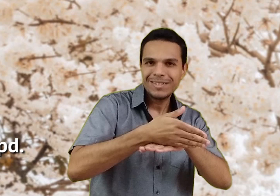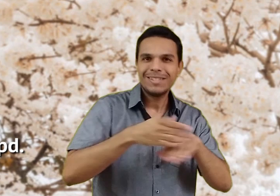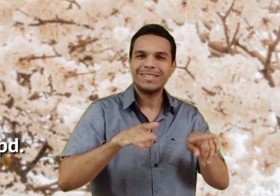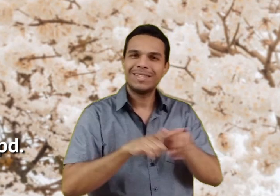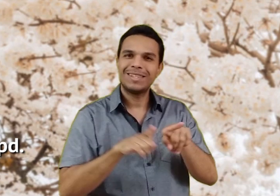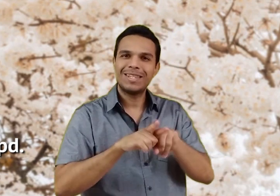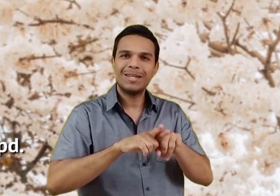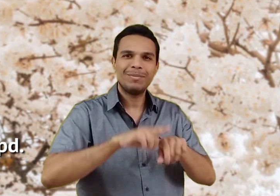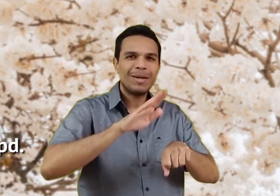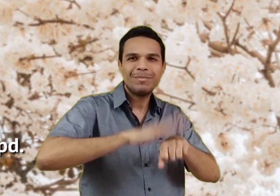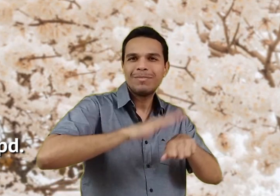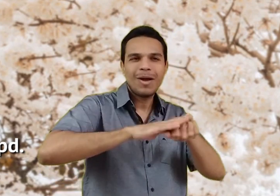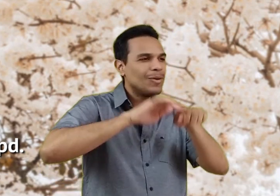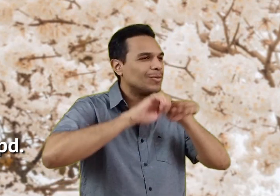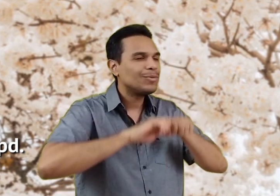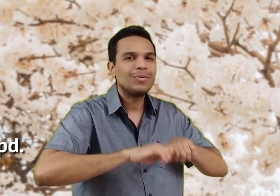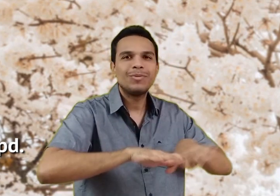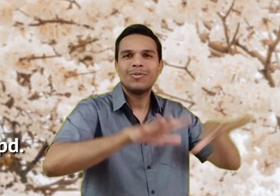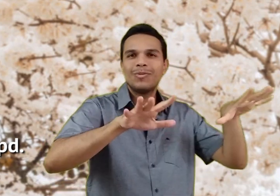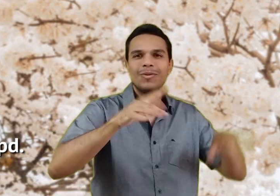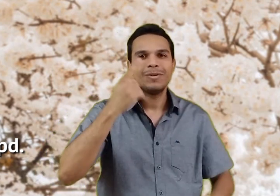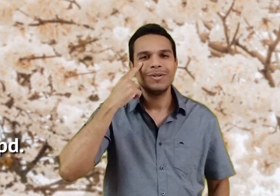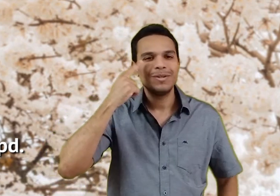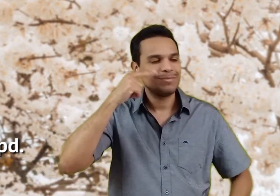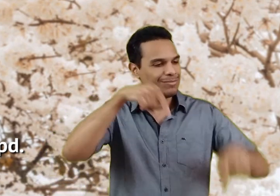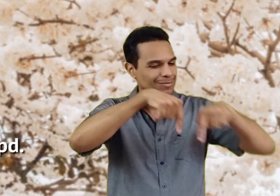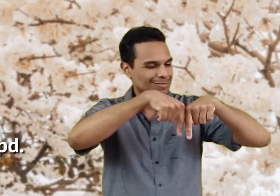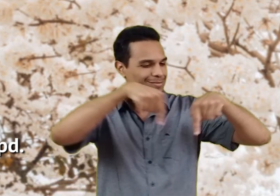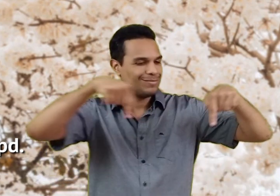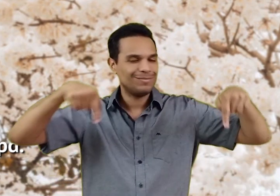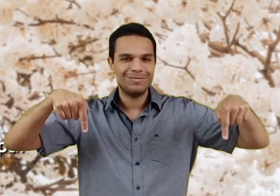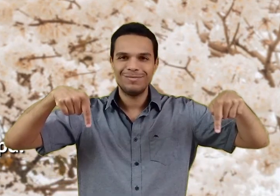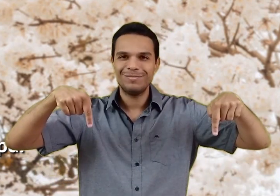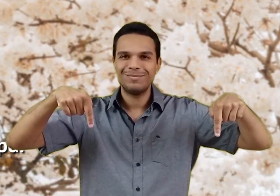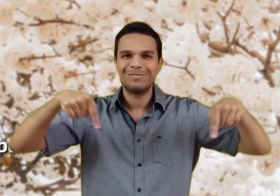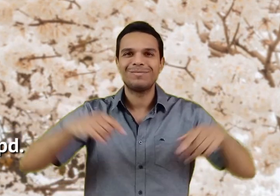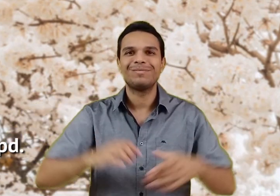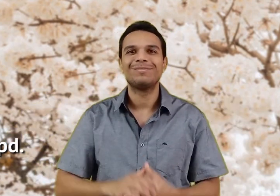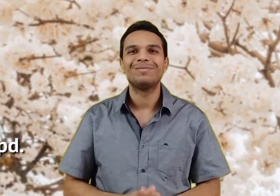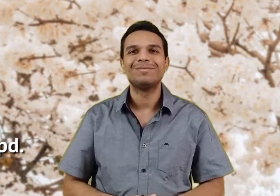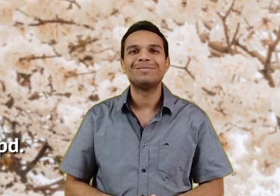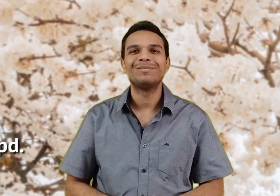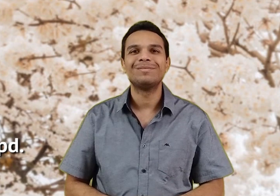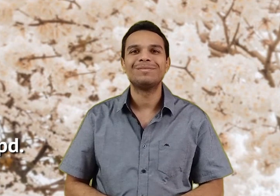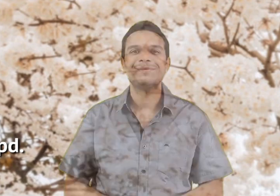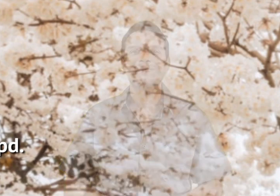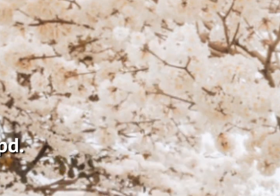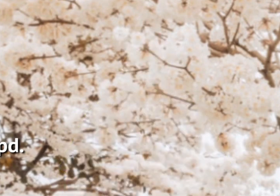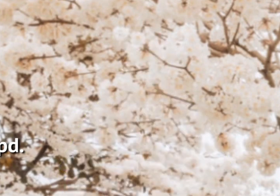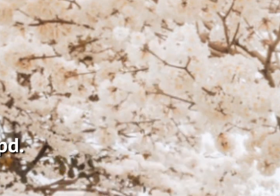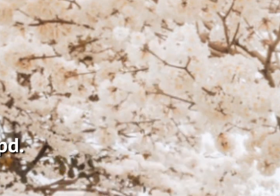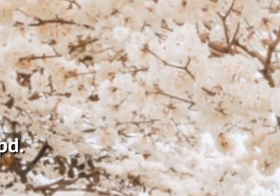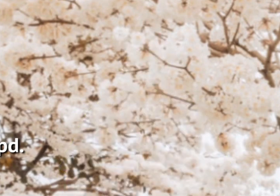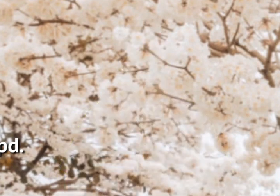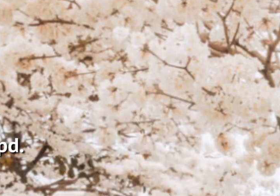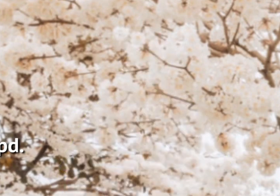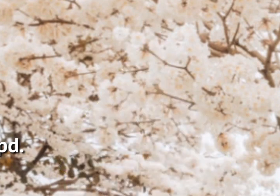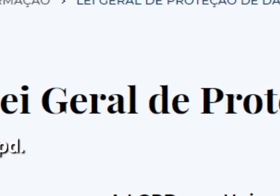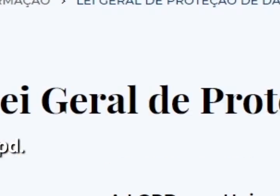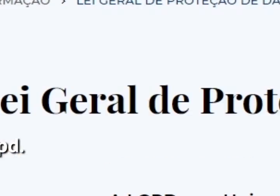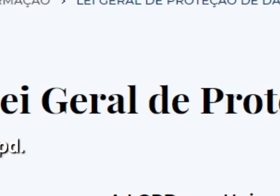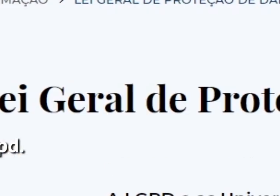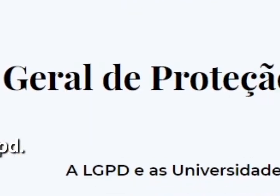compartilhe nossa cartilha, disponível em ufrj.br barra acesso traço a traço